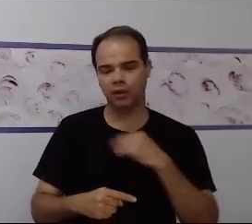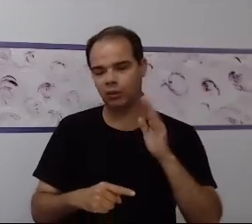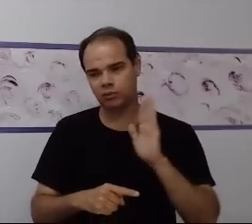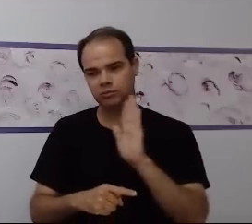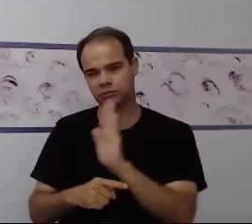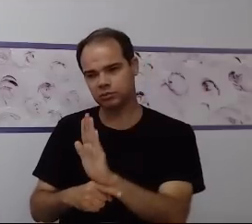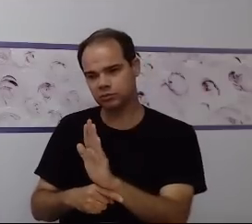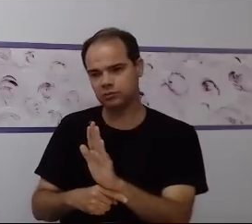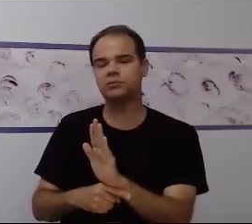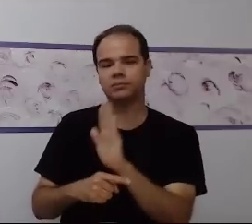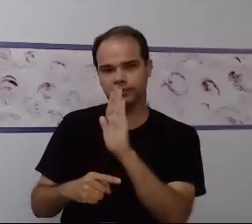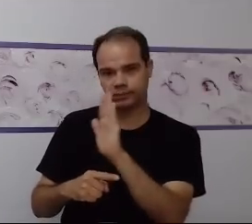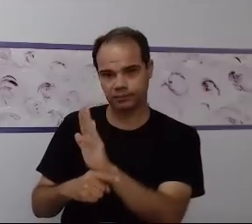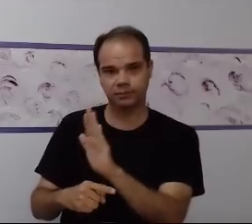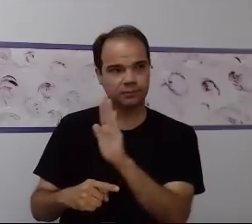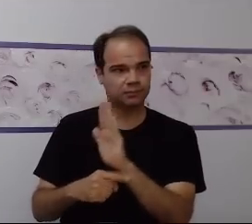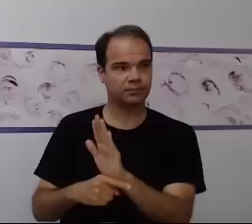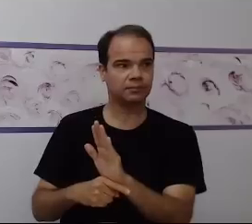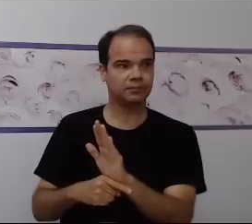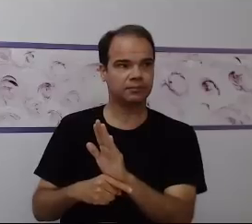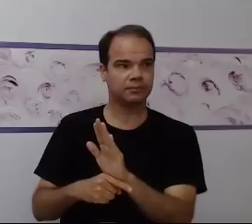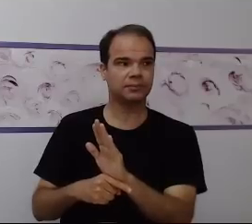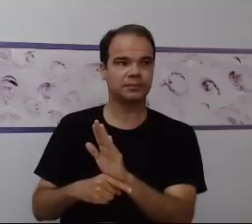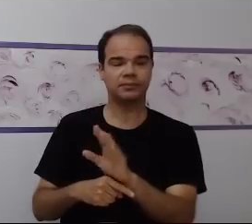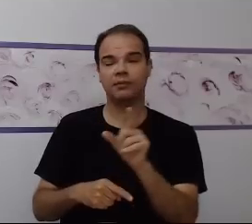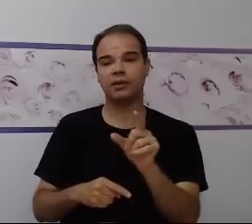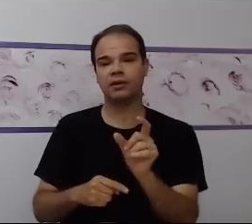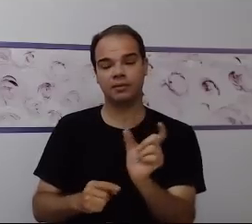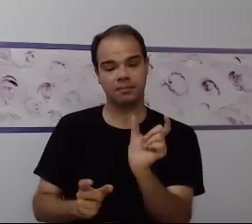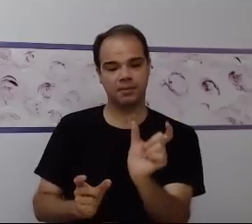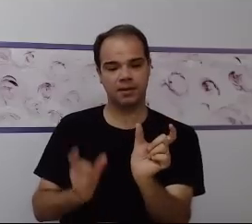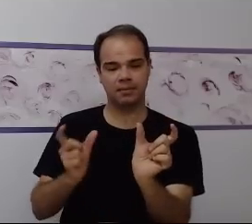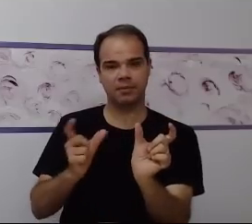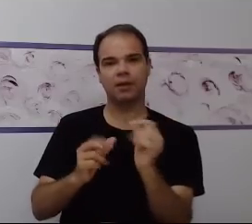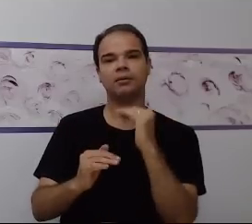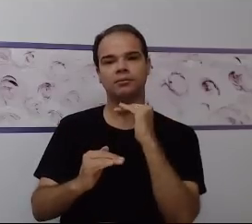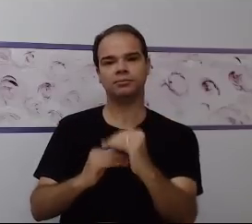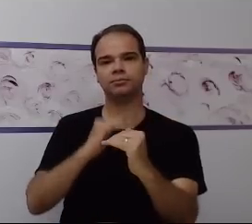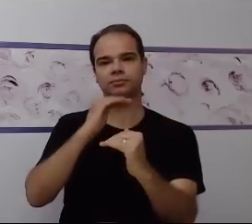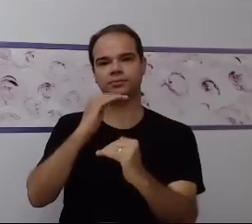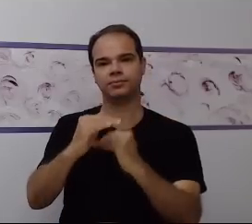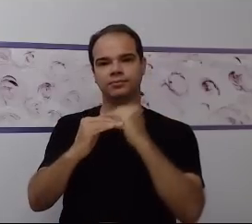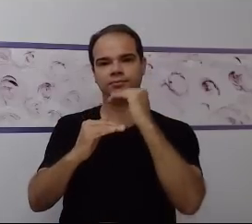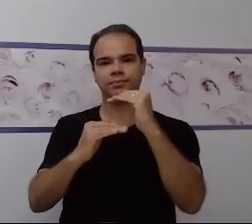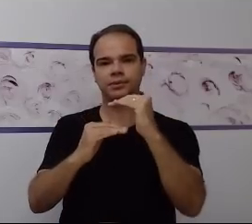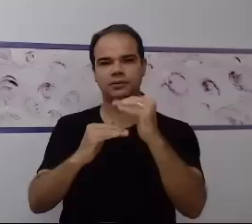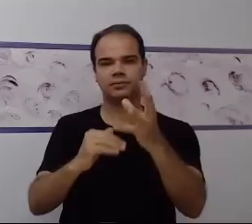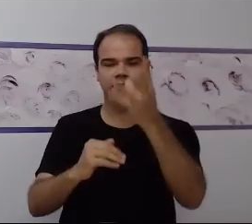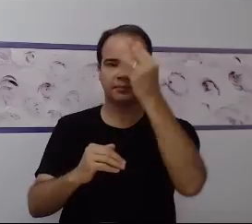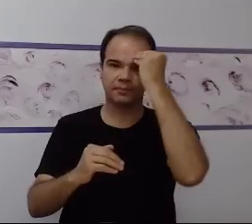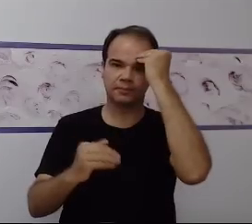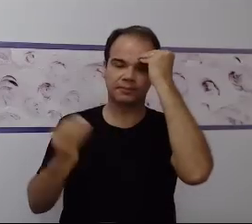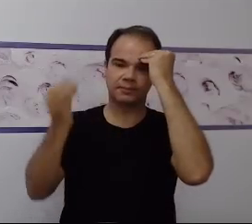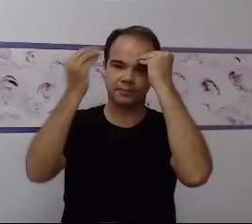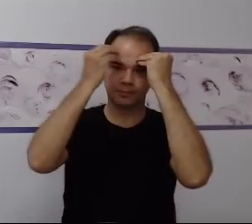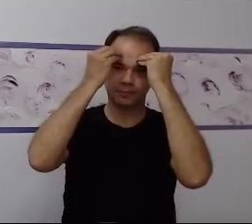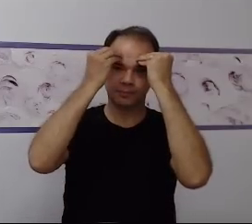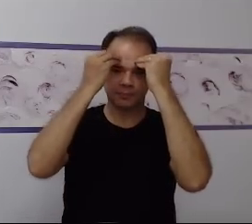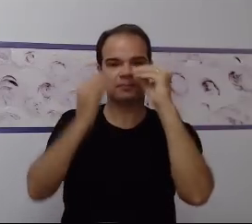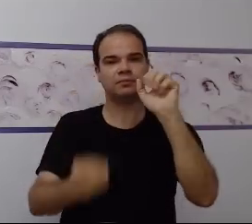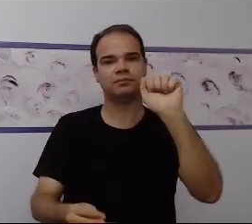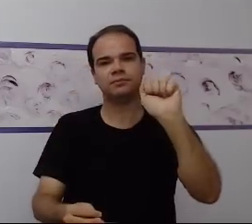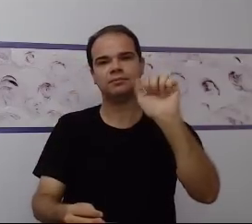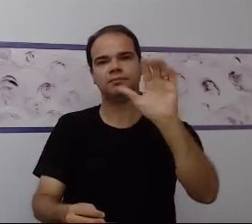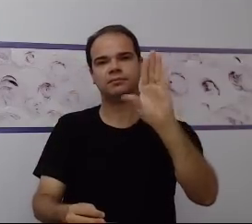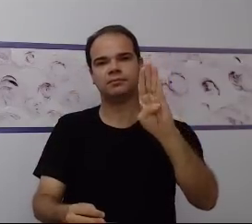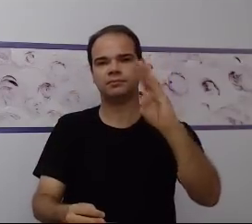situações que vai me favorecer o desenvolvimento pedagógico em si, a aquisição da alfabetização.